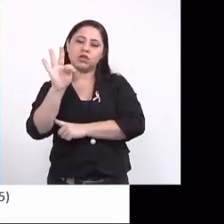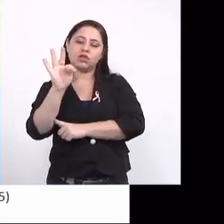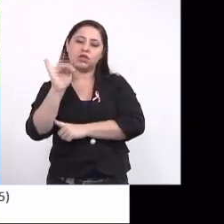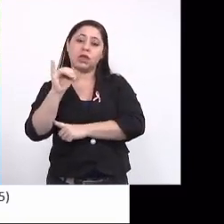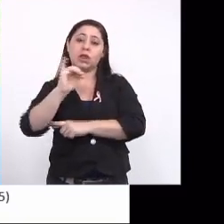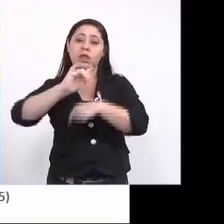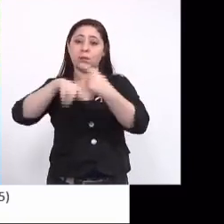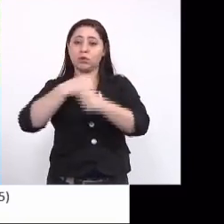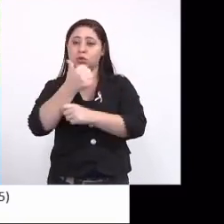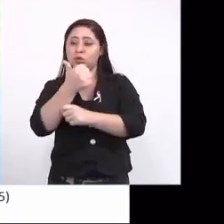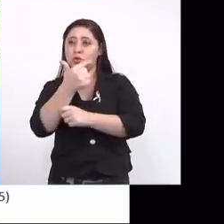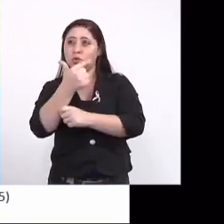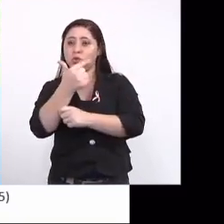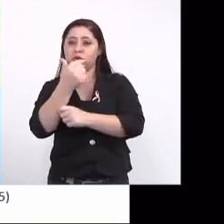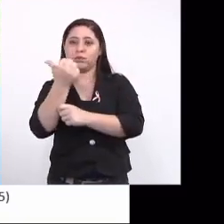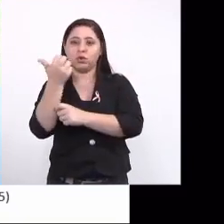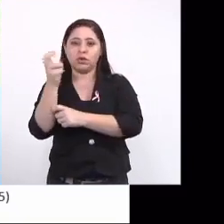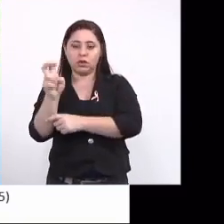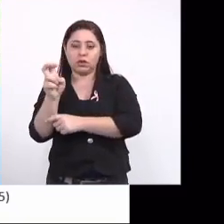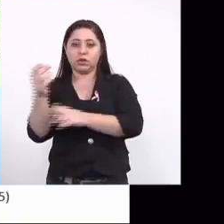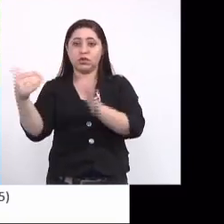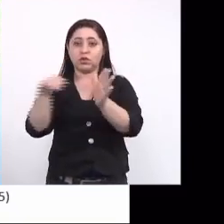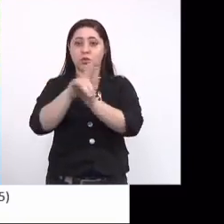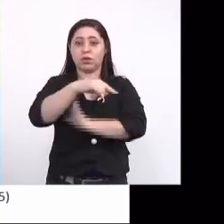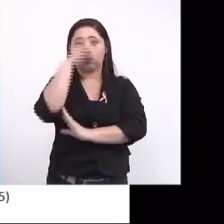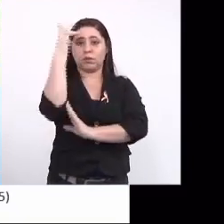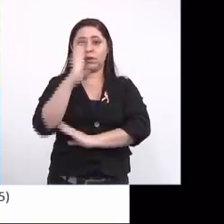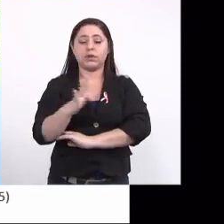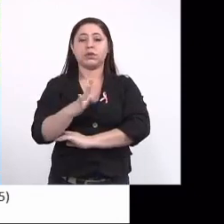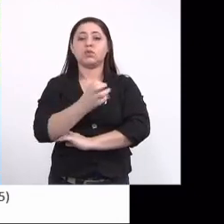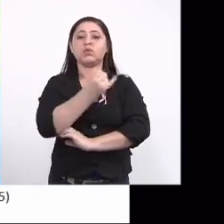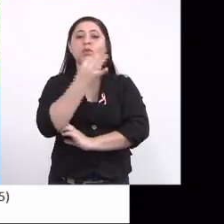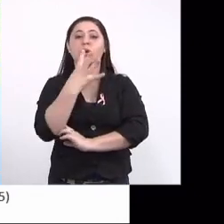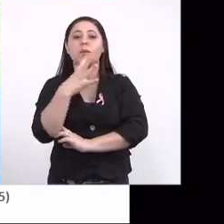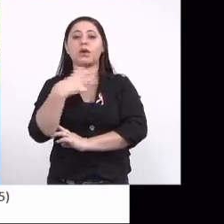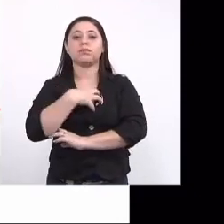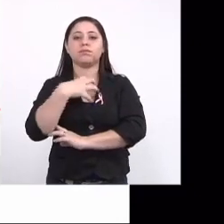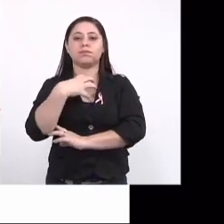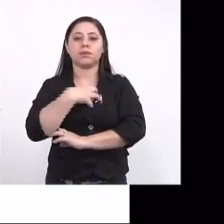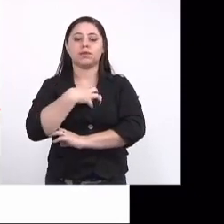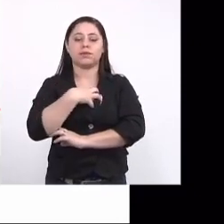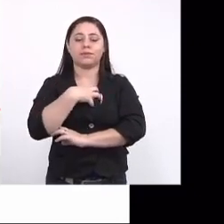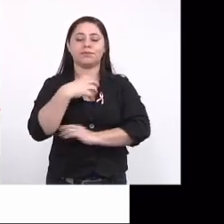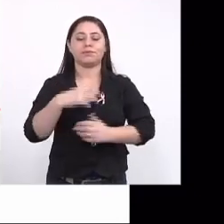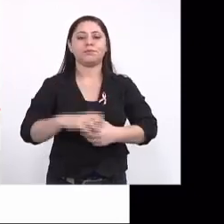chegou aqui no Brasil. E o primeiro caso notificado aqui no Brasil foi na Bahia, lá em 2015.